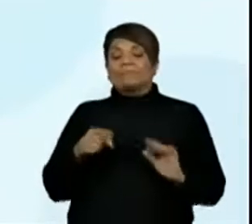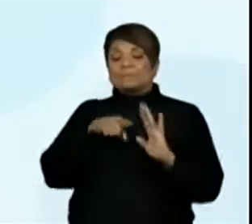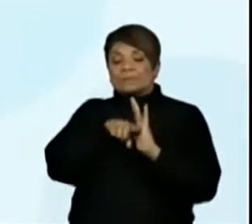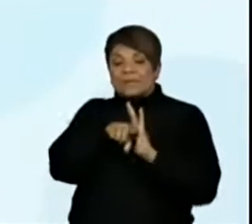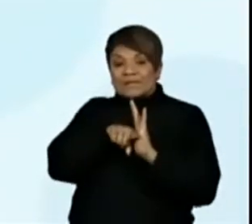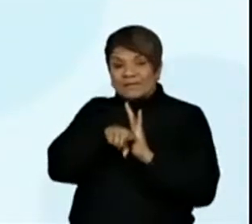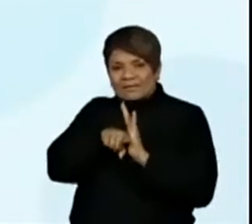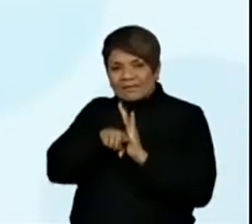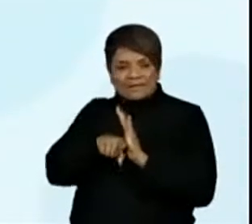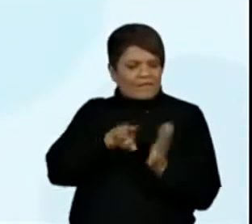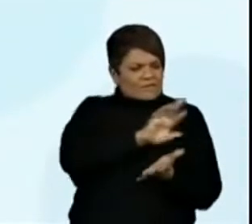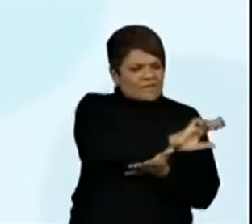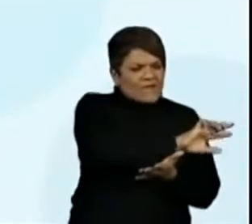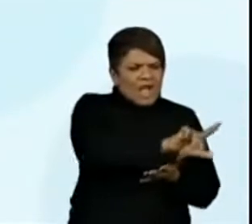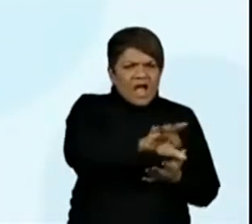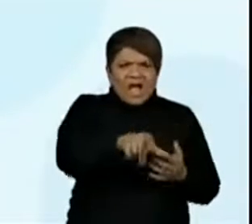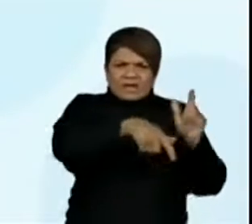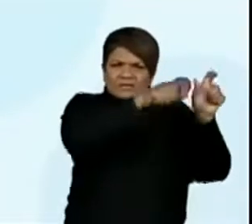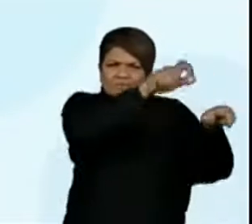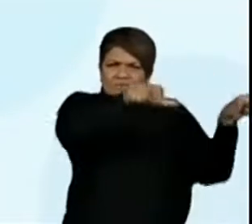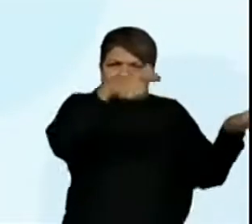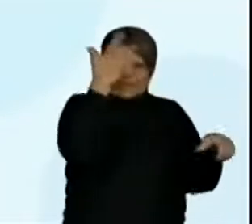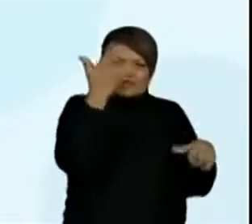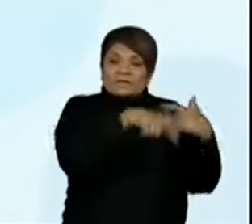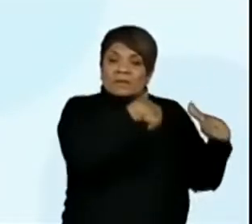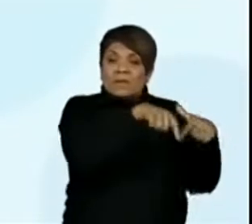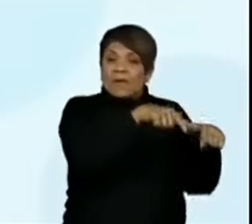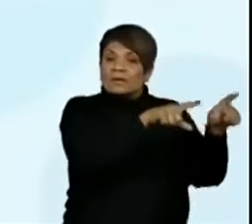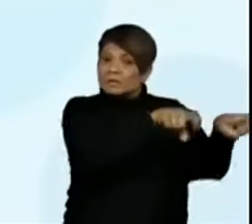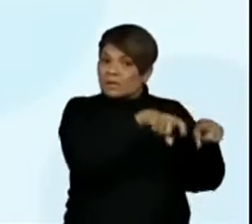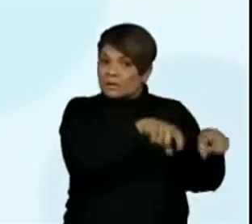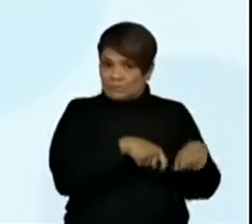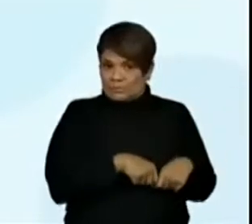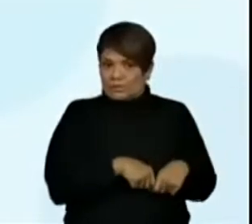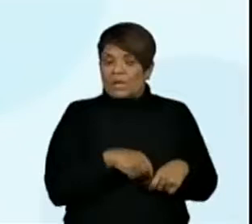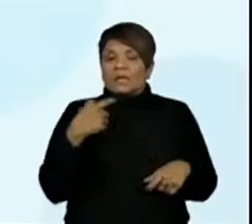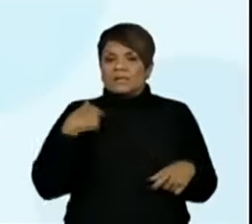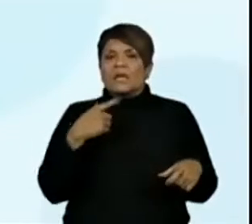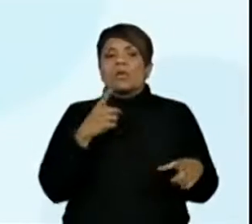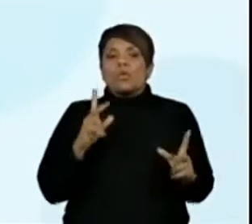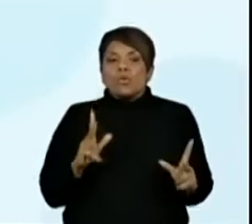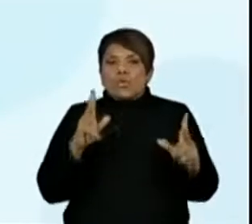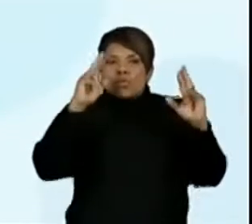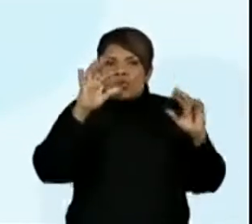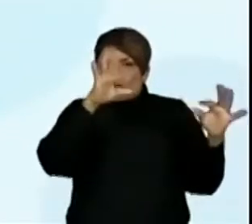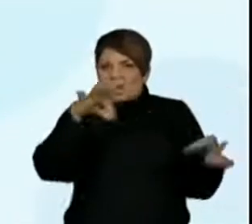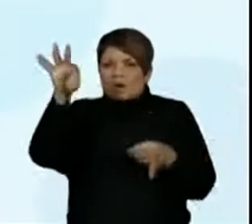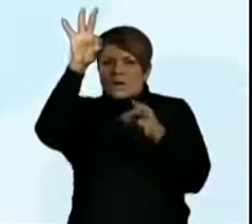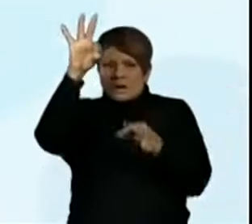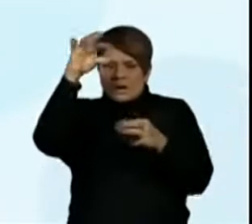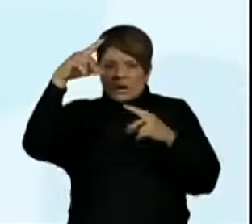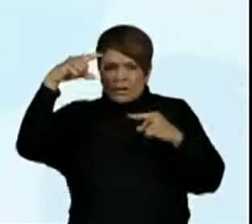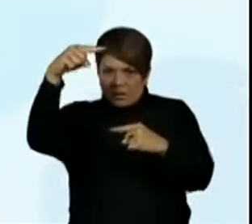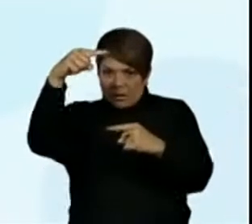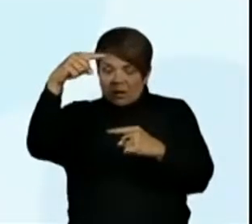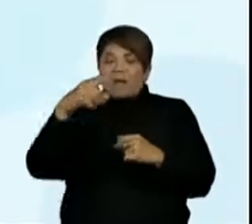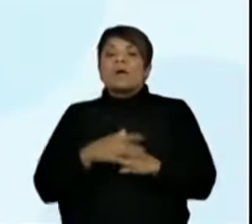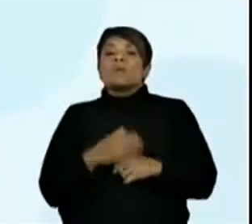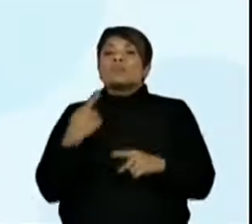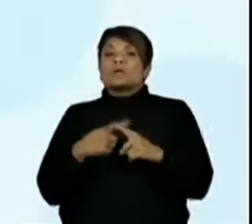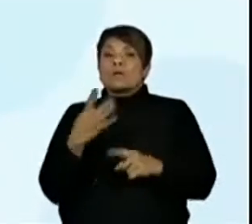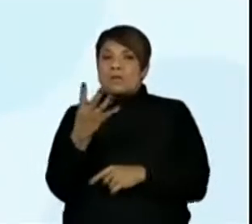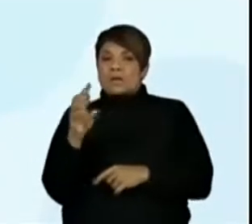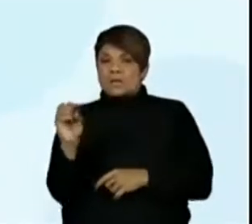vários agricultores. E eu trouxe esse pedacinho para vocês verem como é importante a tecnologia no campo. Cerca de